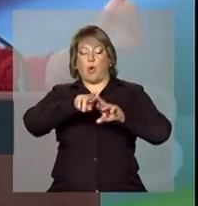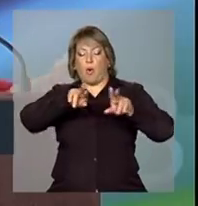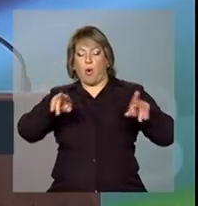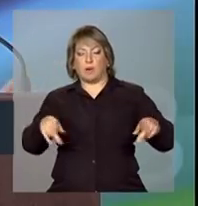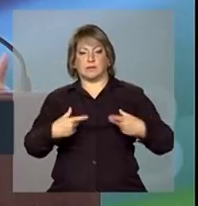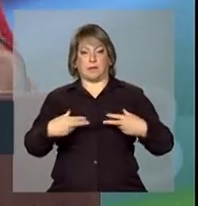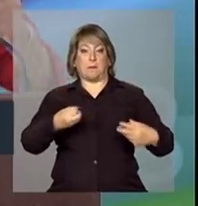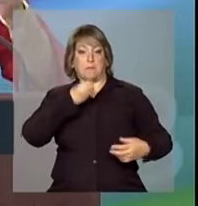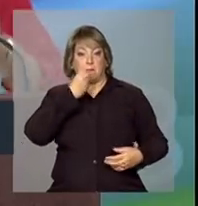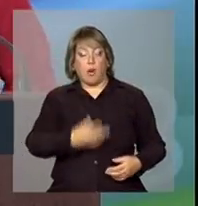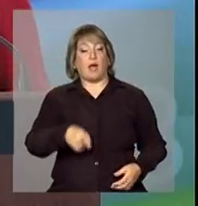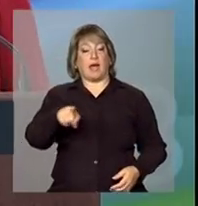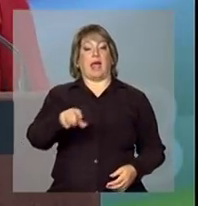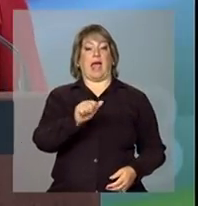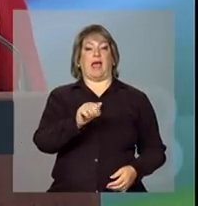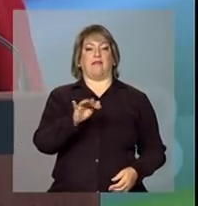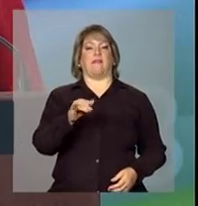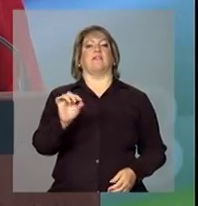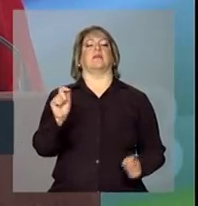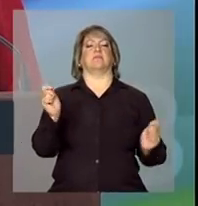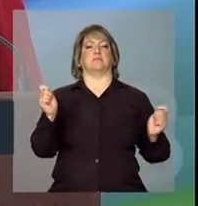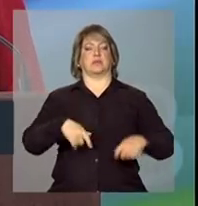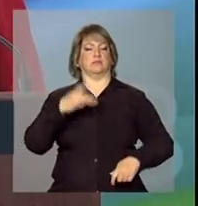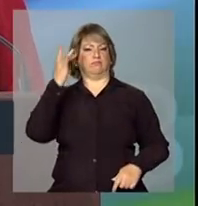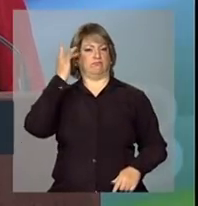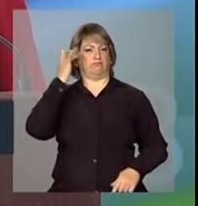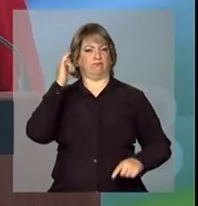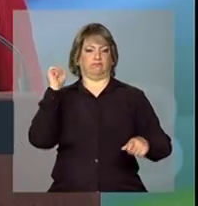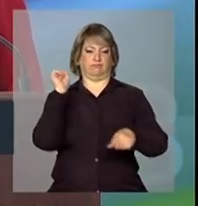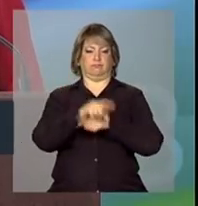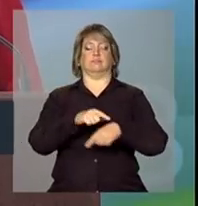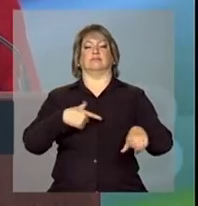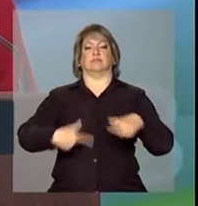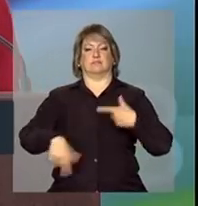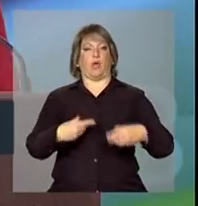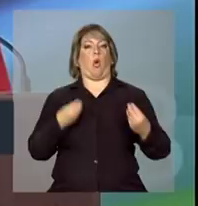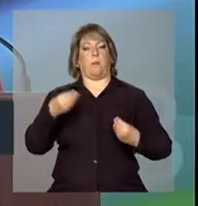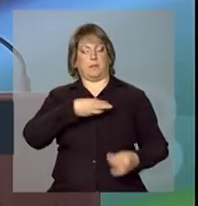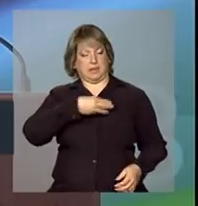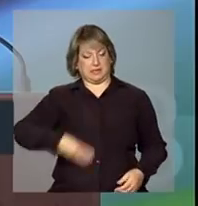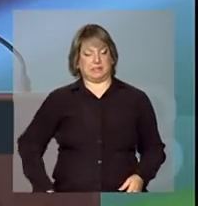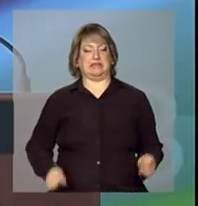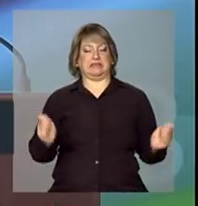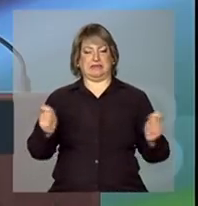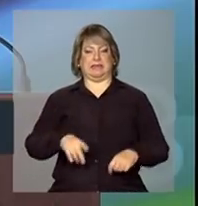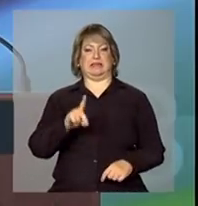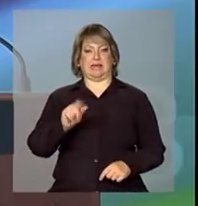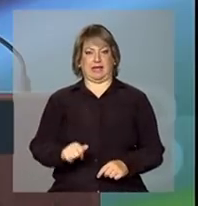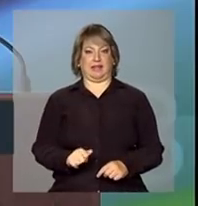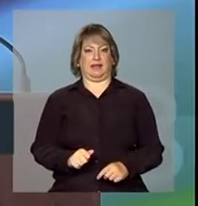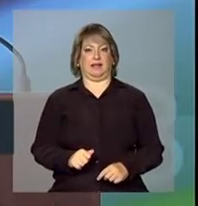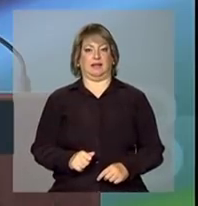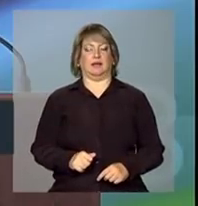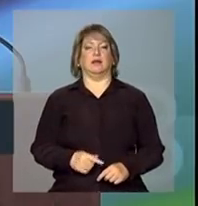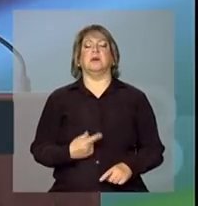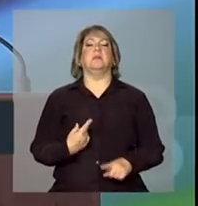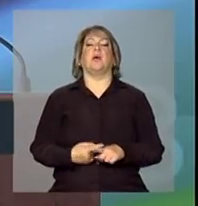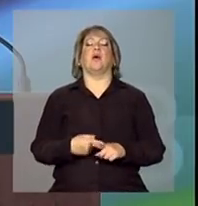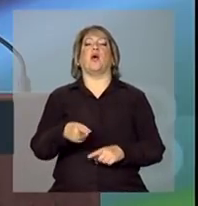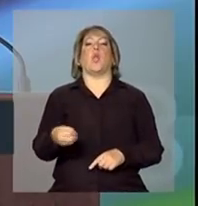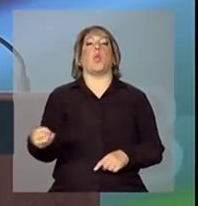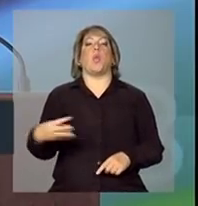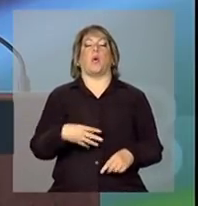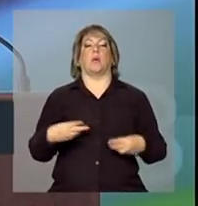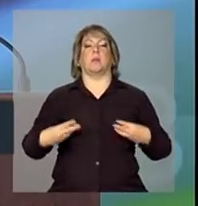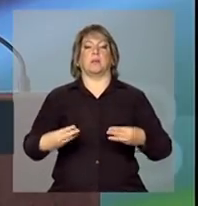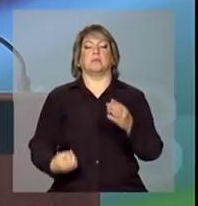vai permitir que ele exerça bem essa função. E por que um novo ministério? No